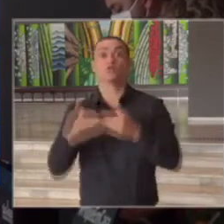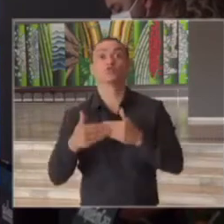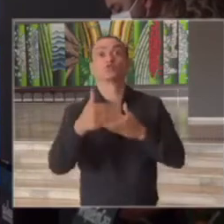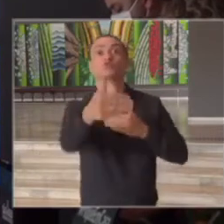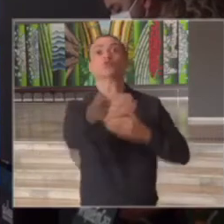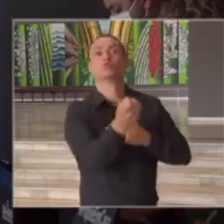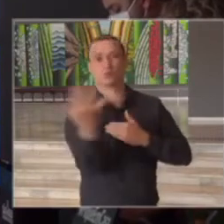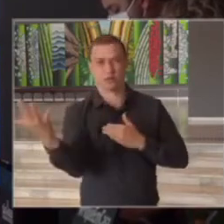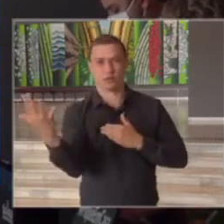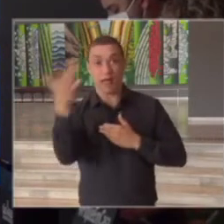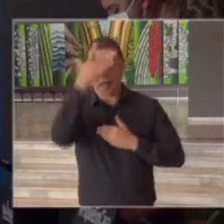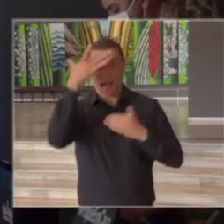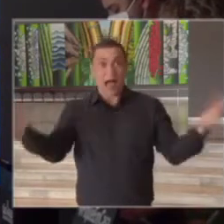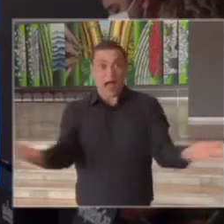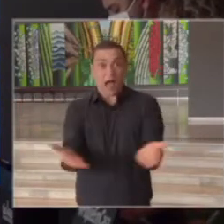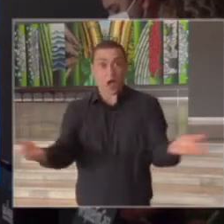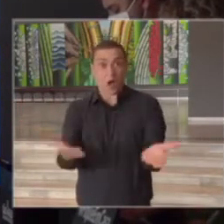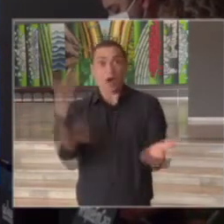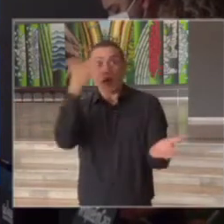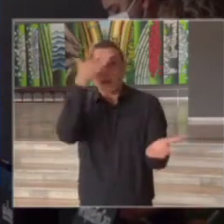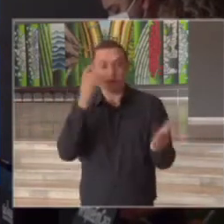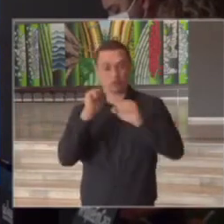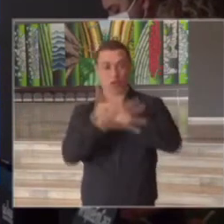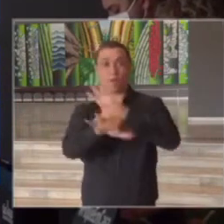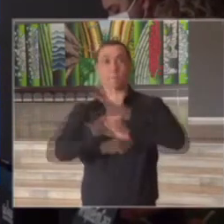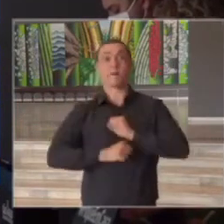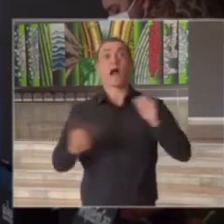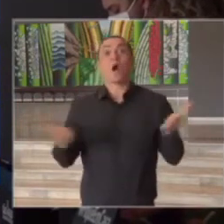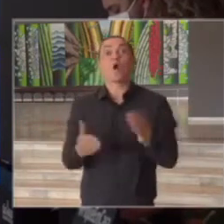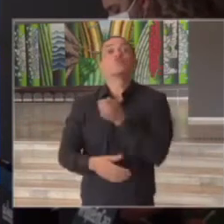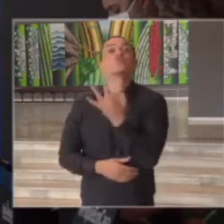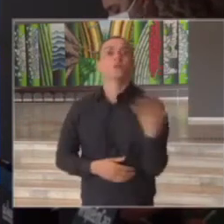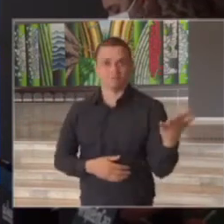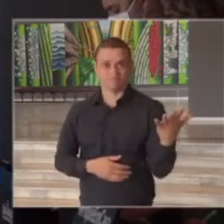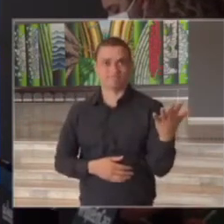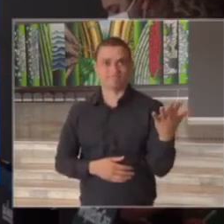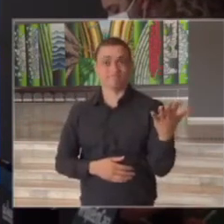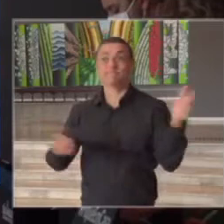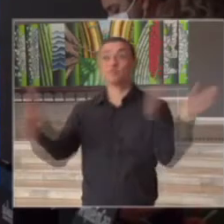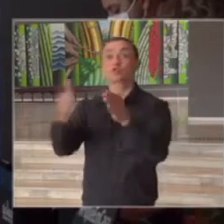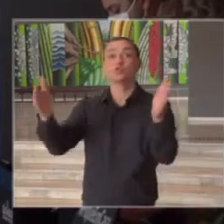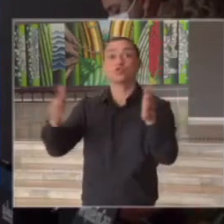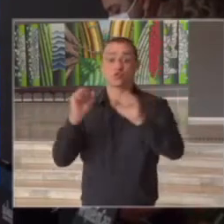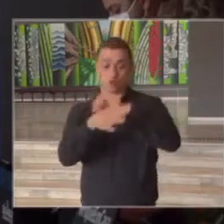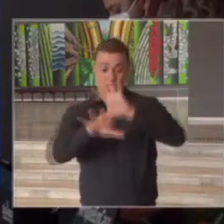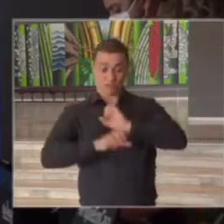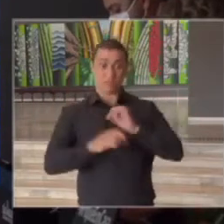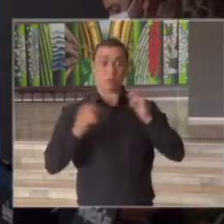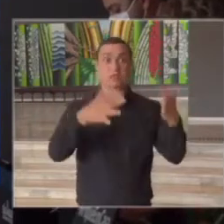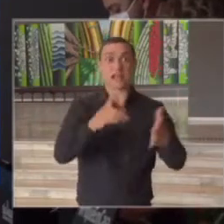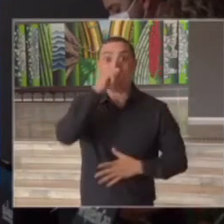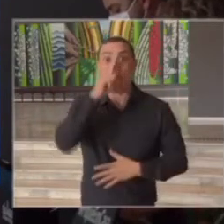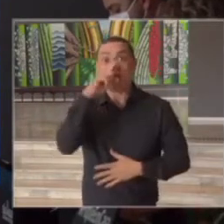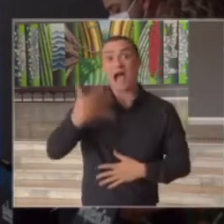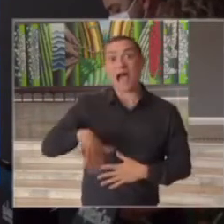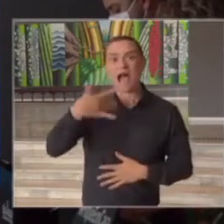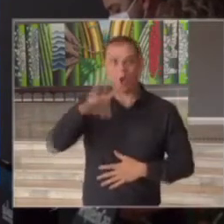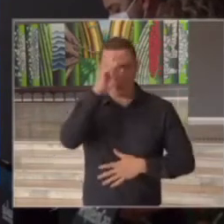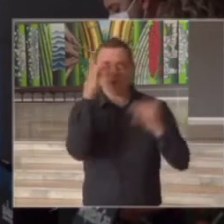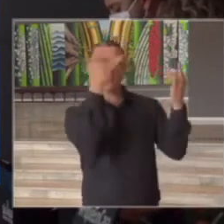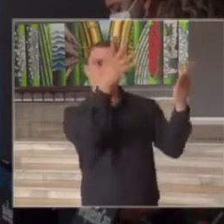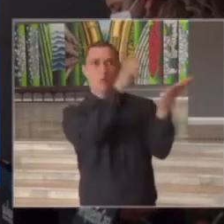quantos estão infectados nesse momento qual o tamanho das infecções agudas e portanto que estão